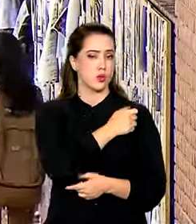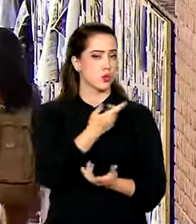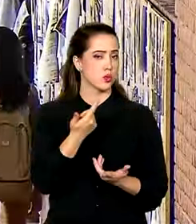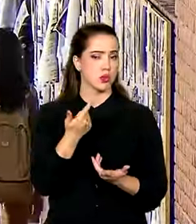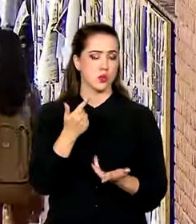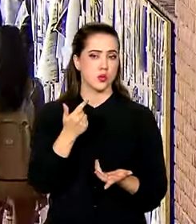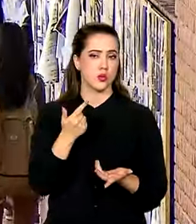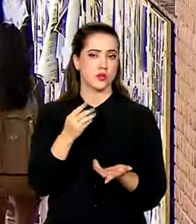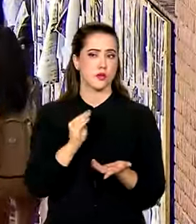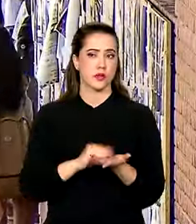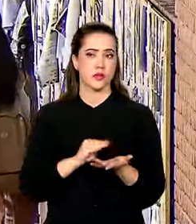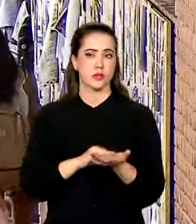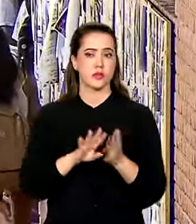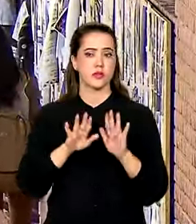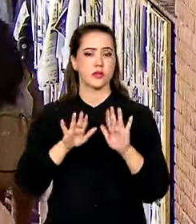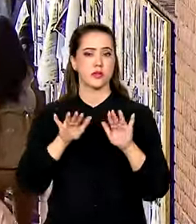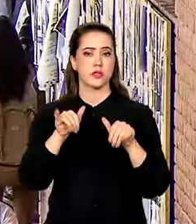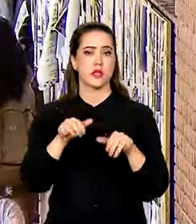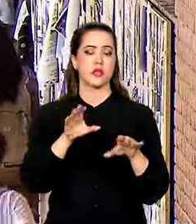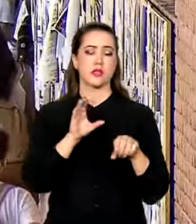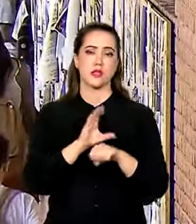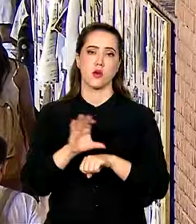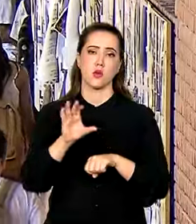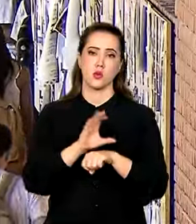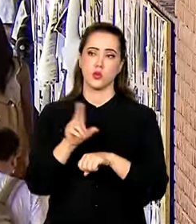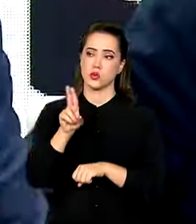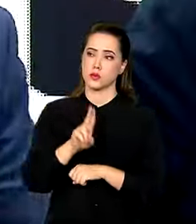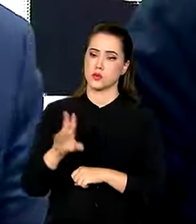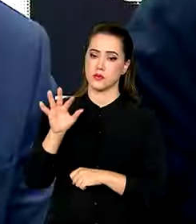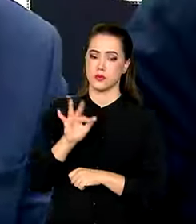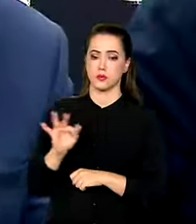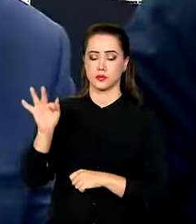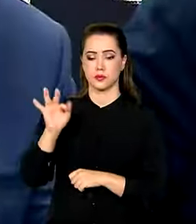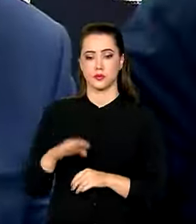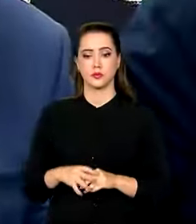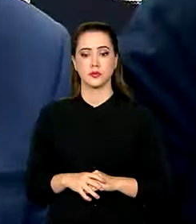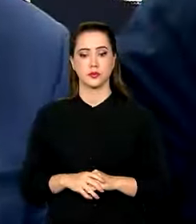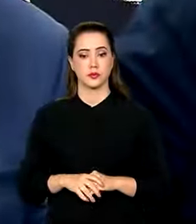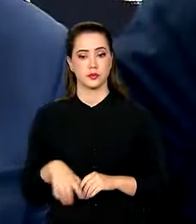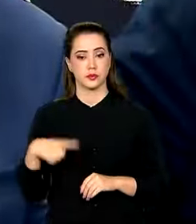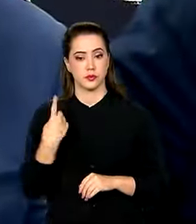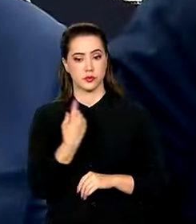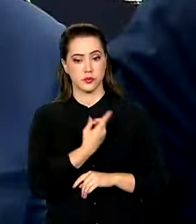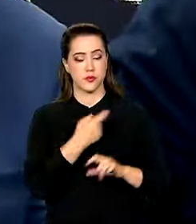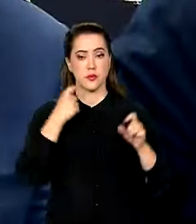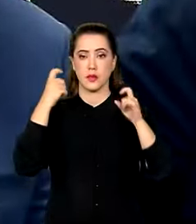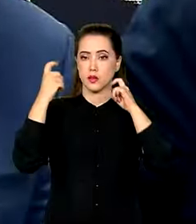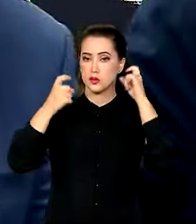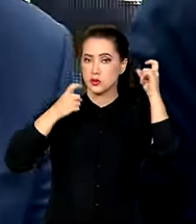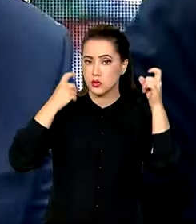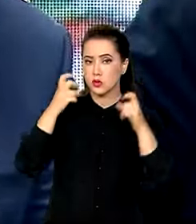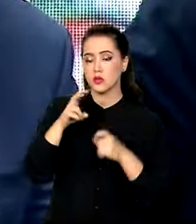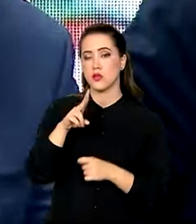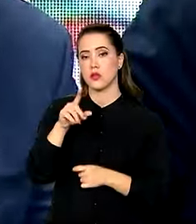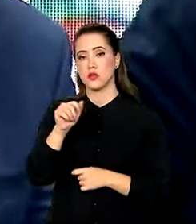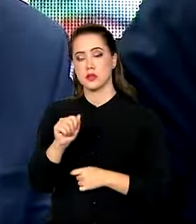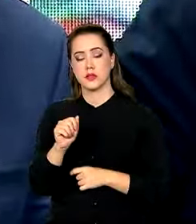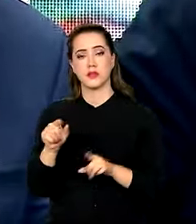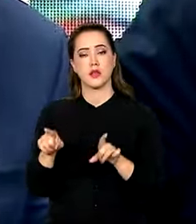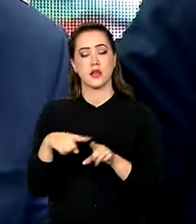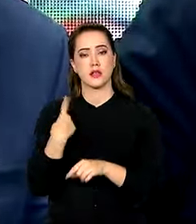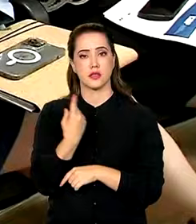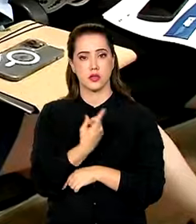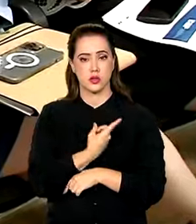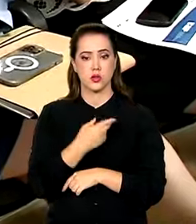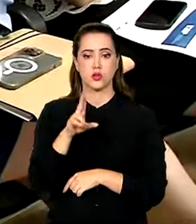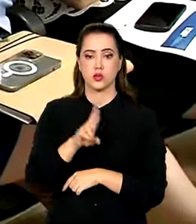estão conseguindo concluir os cursos nas universidades federais. Nós estamos preocupados com as vagas, ócio, das nossas